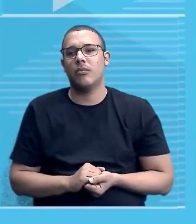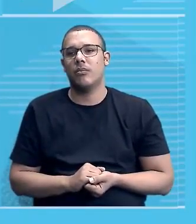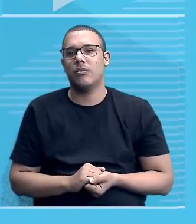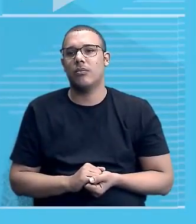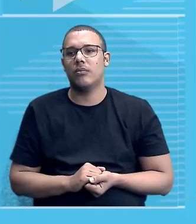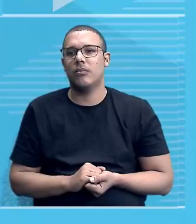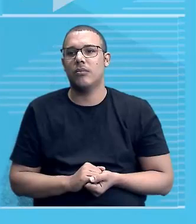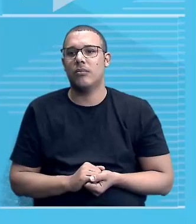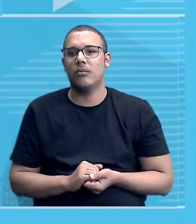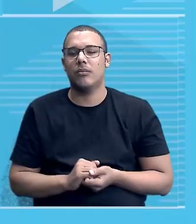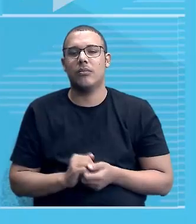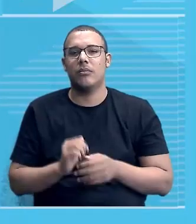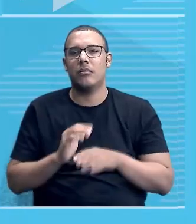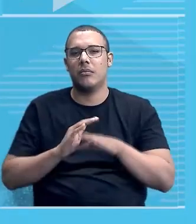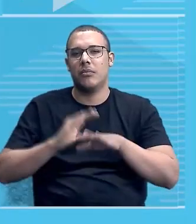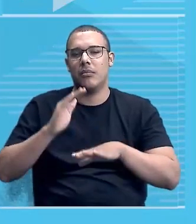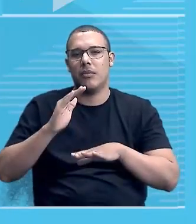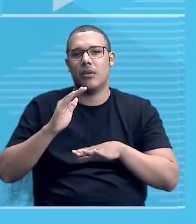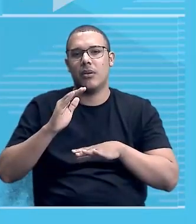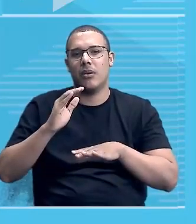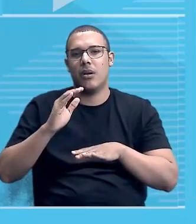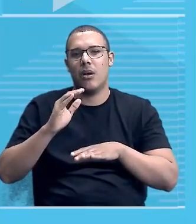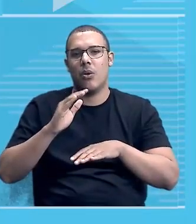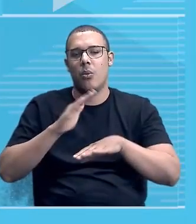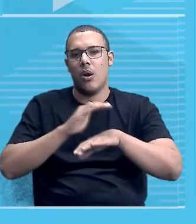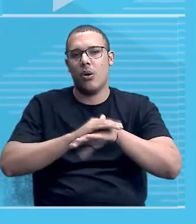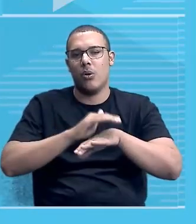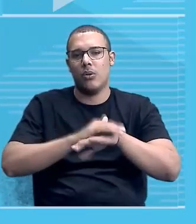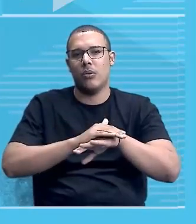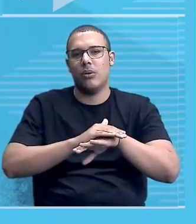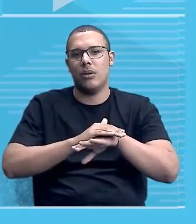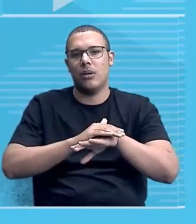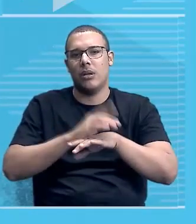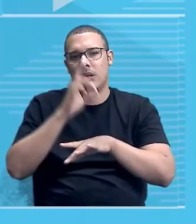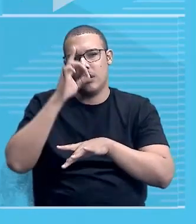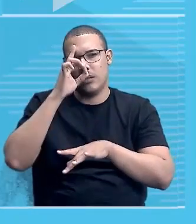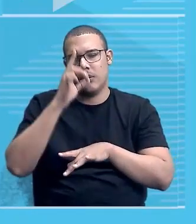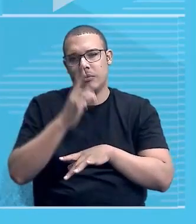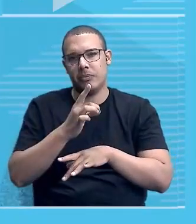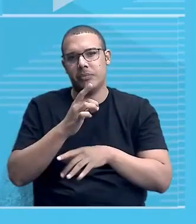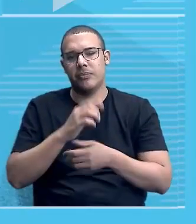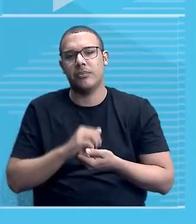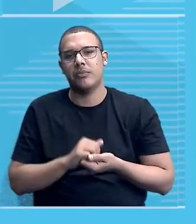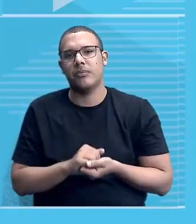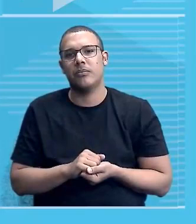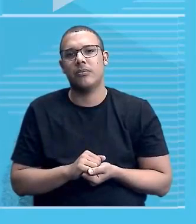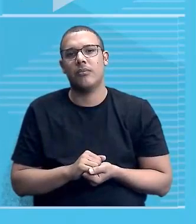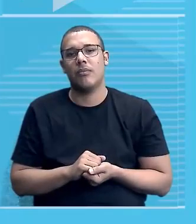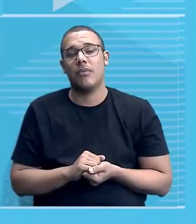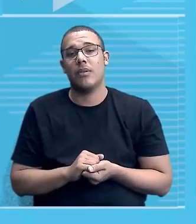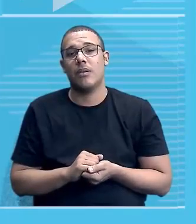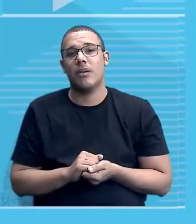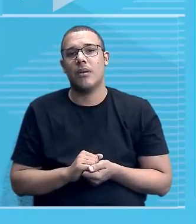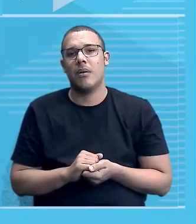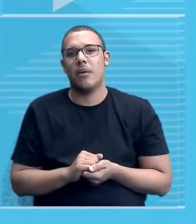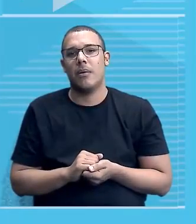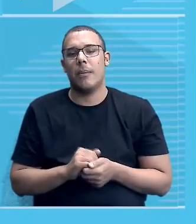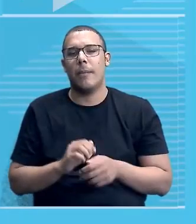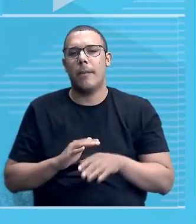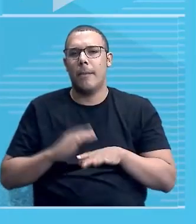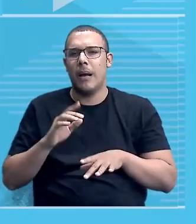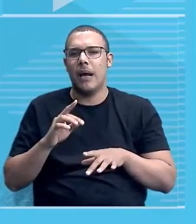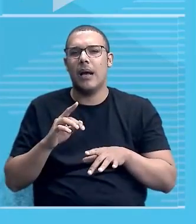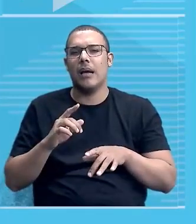colônia dessa é dominada, né? Mas ela é sacrificada, lógico, né?